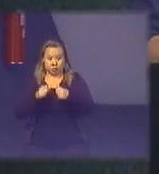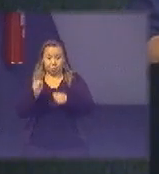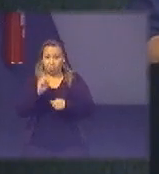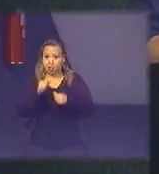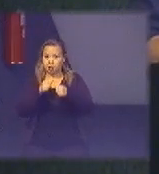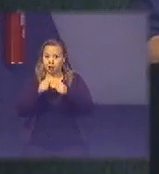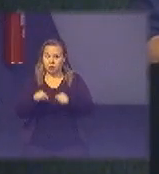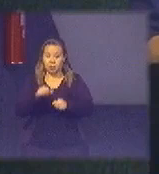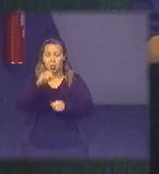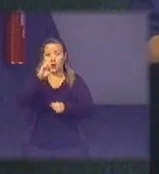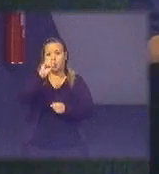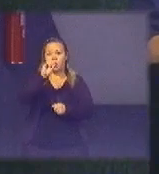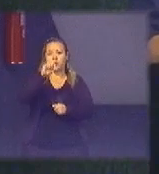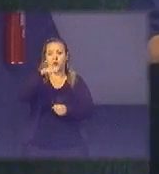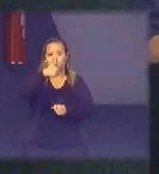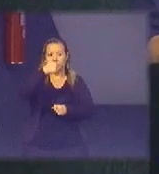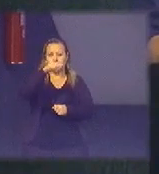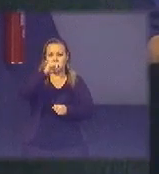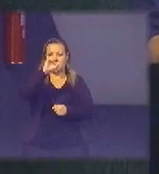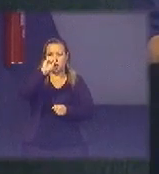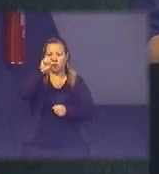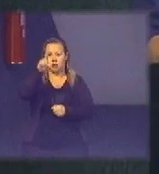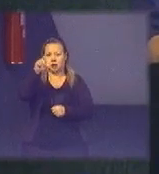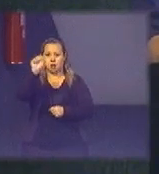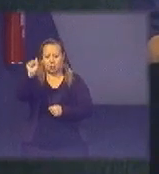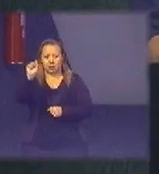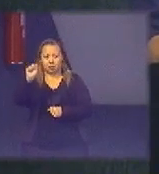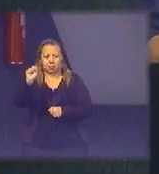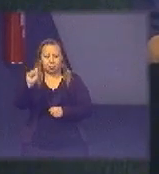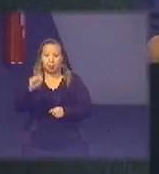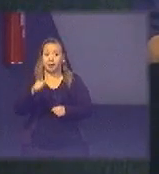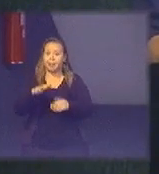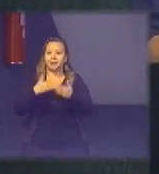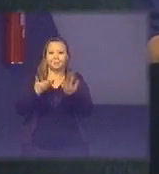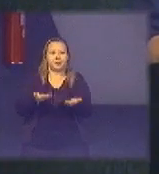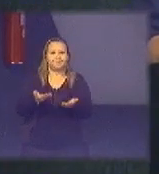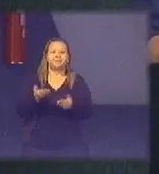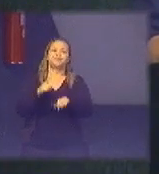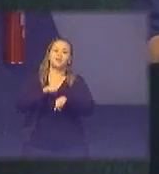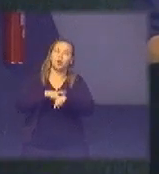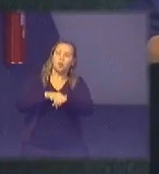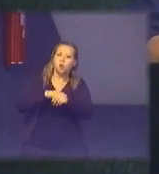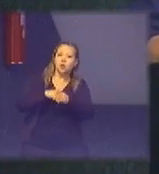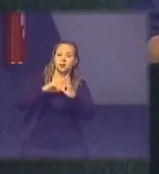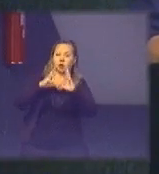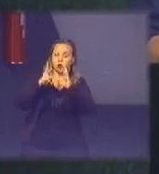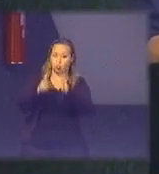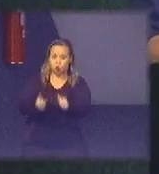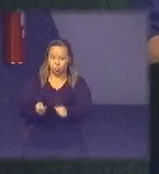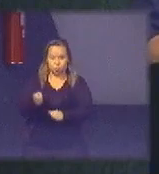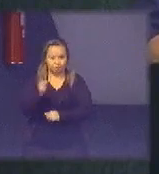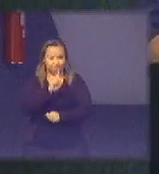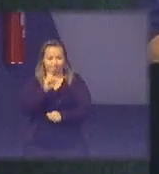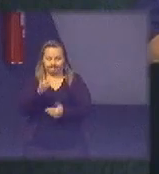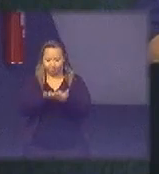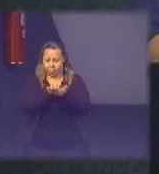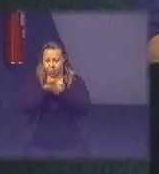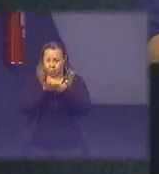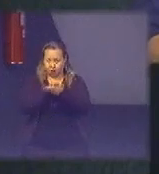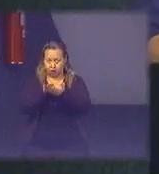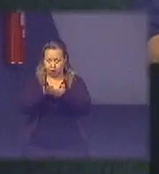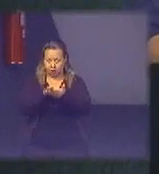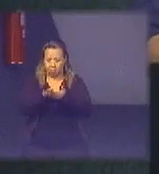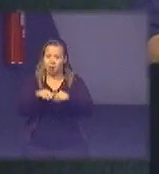ODS então quando é tudo não é nada eu acho que está na hora da gente quebrar a sustentabilidade em coisas